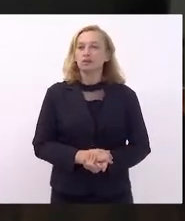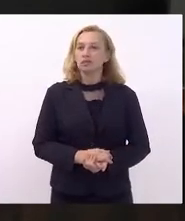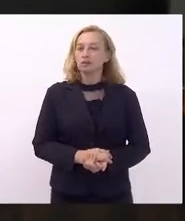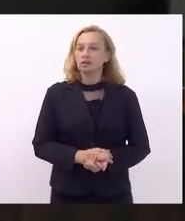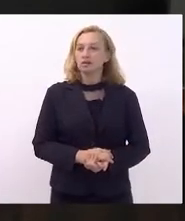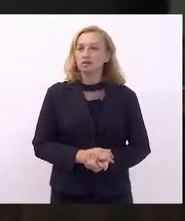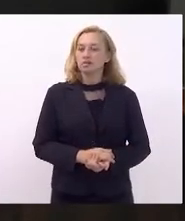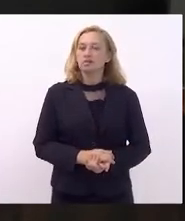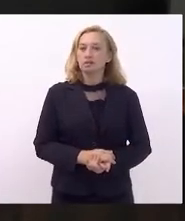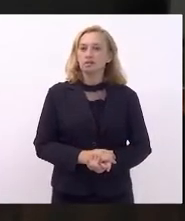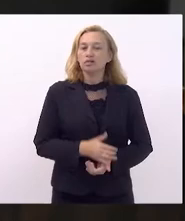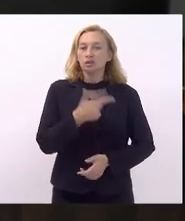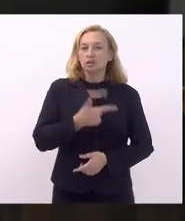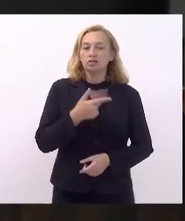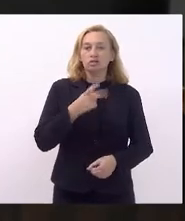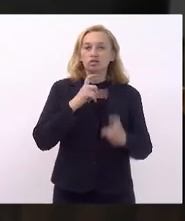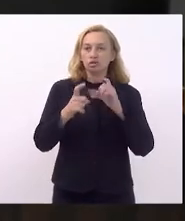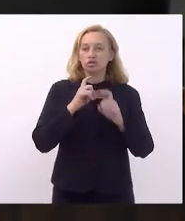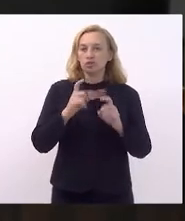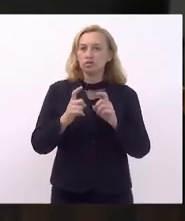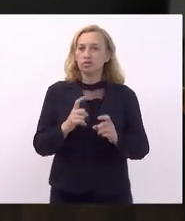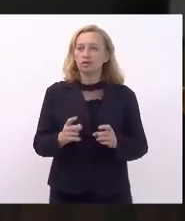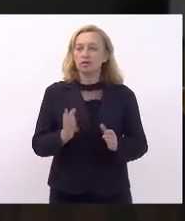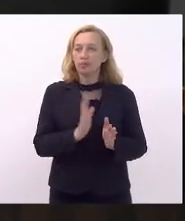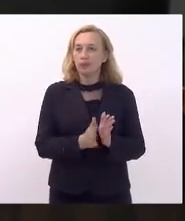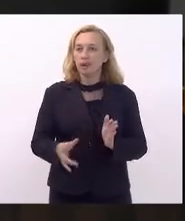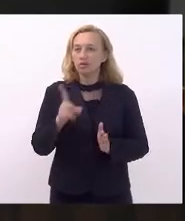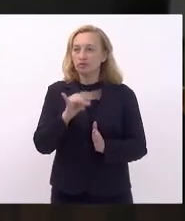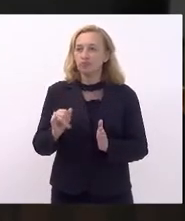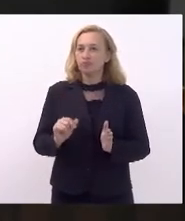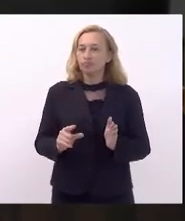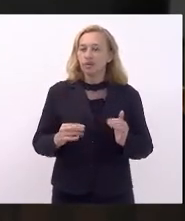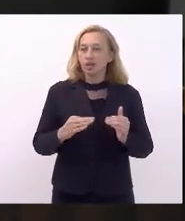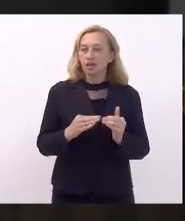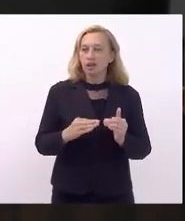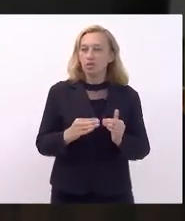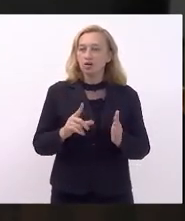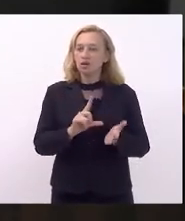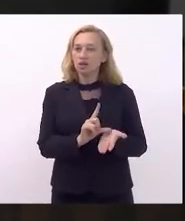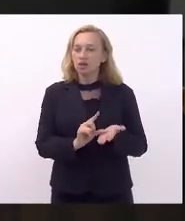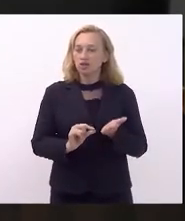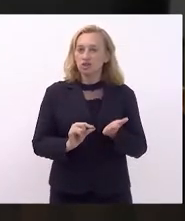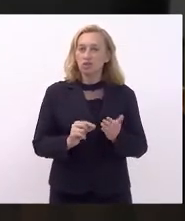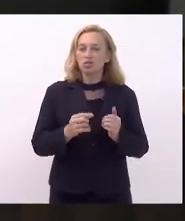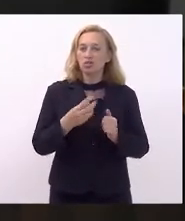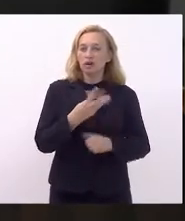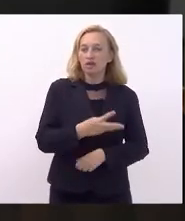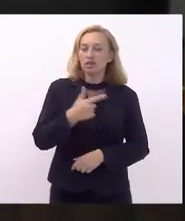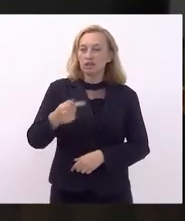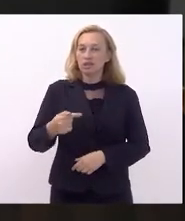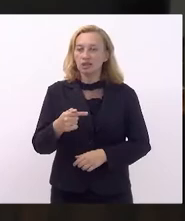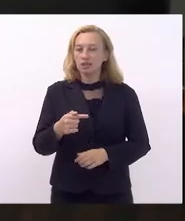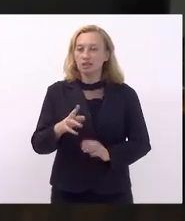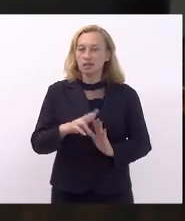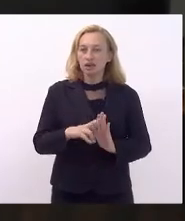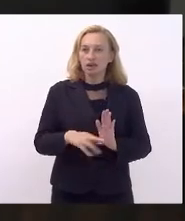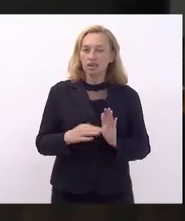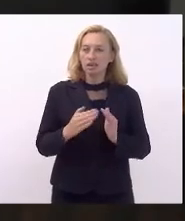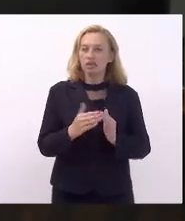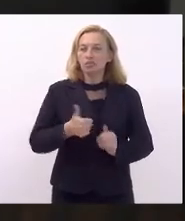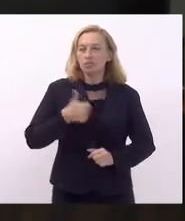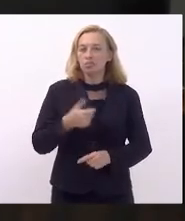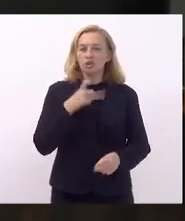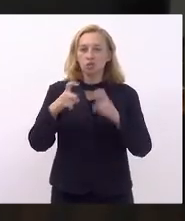Primeira, vai a redação do vencido para a segunda discussão. Cruizo na ordem do dia, de acordo com o parágrafo 1º do artigo 47, do redimento interno em tramitação ordinária. Em primeira